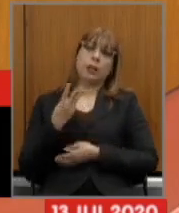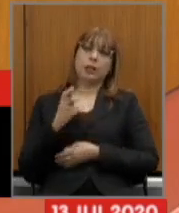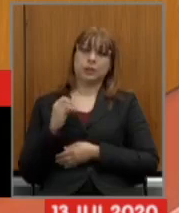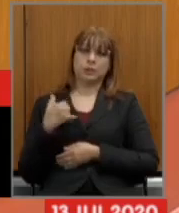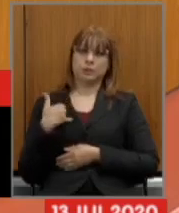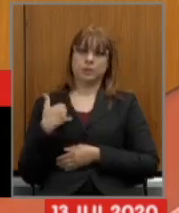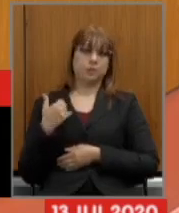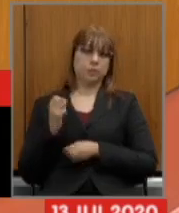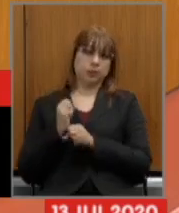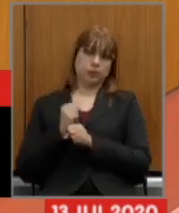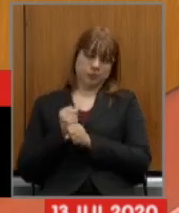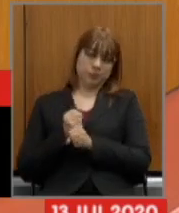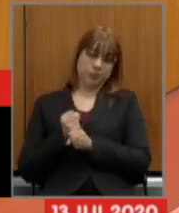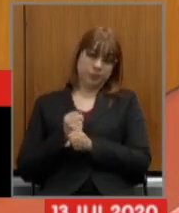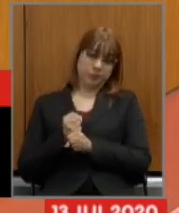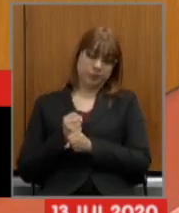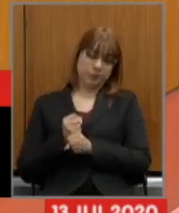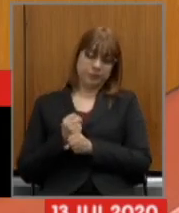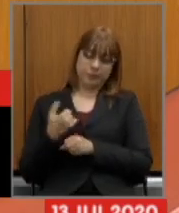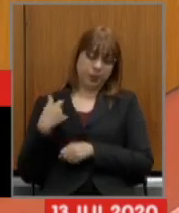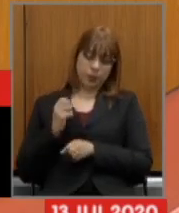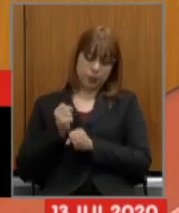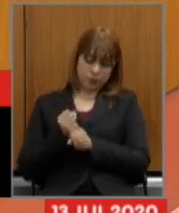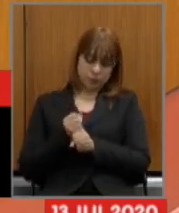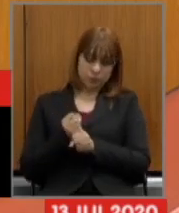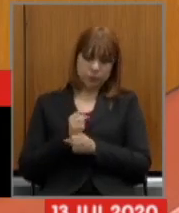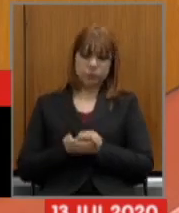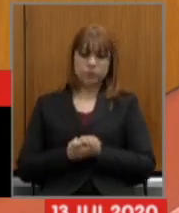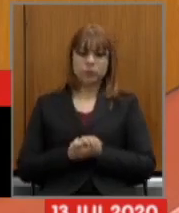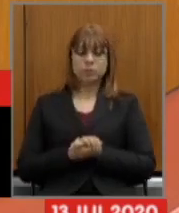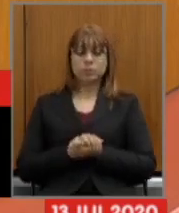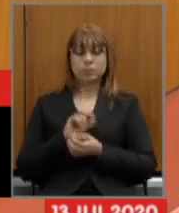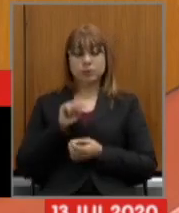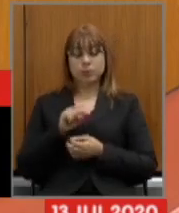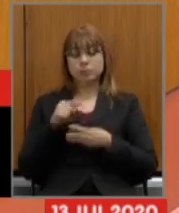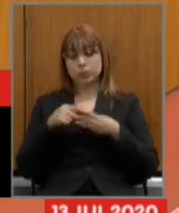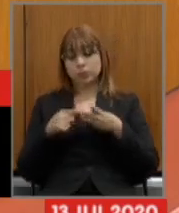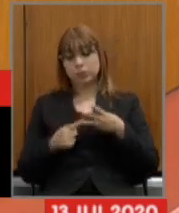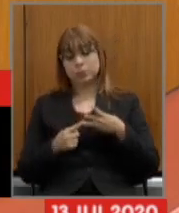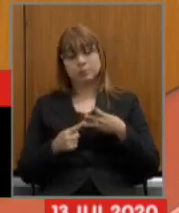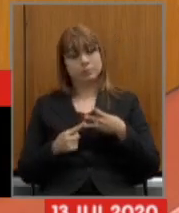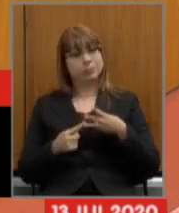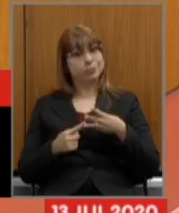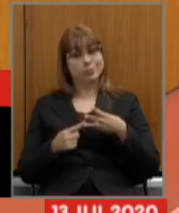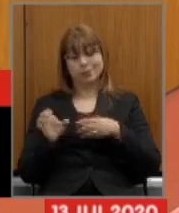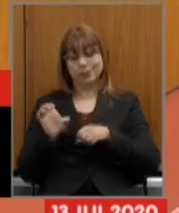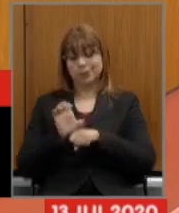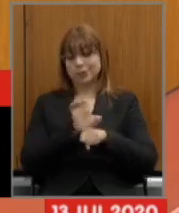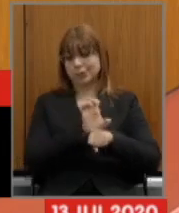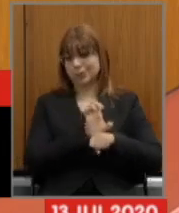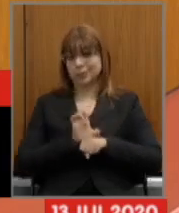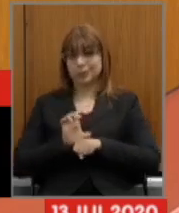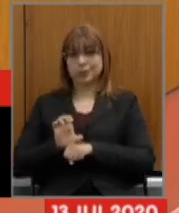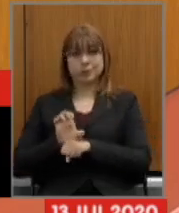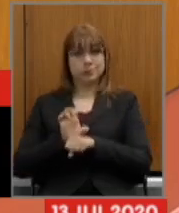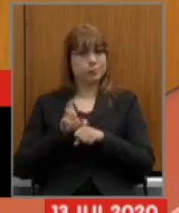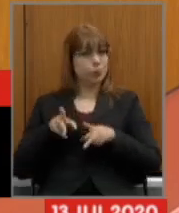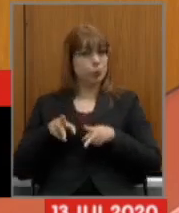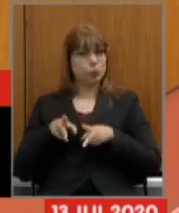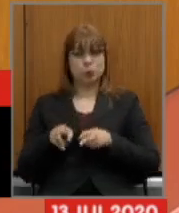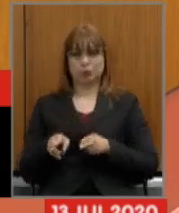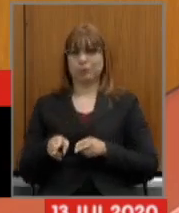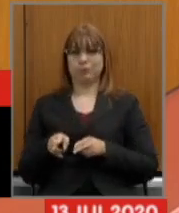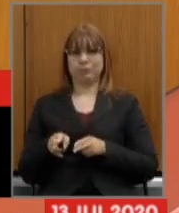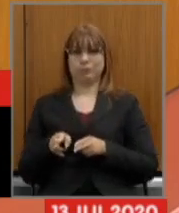eles estão definidos e eles são válidos para todos os estados brasileiros